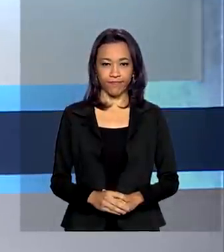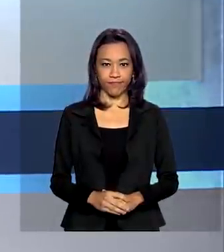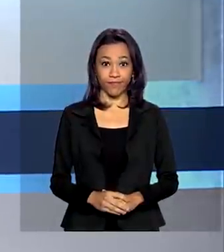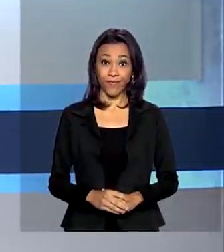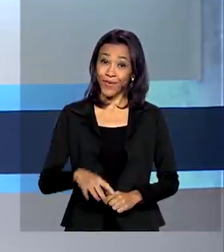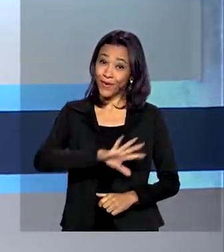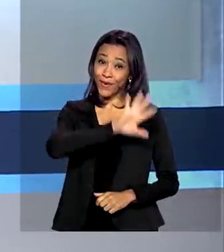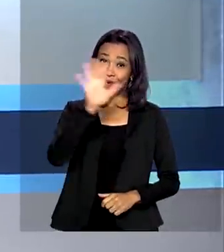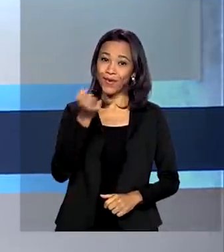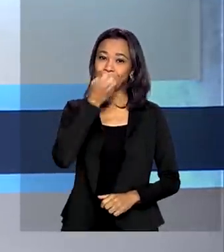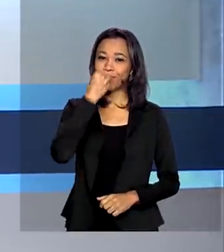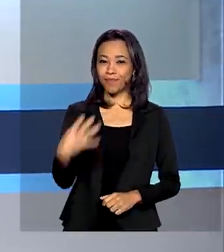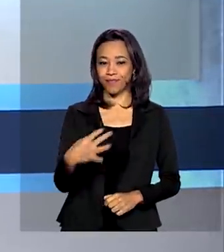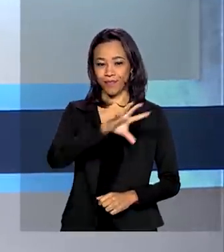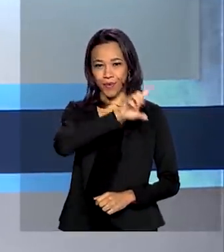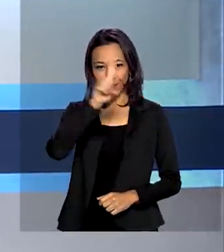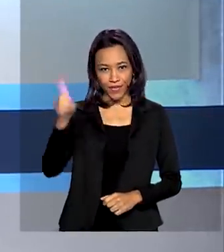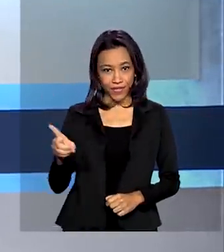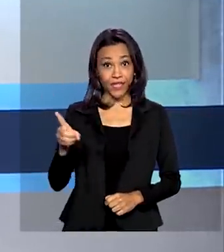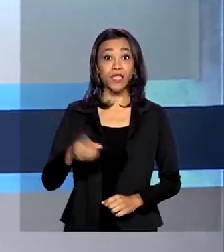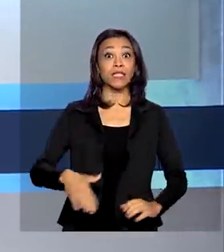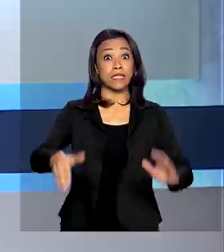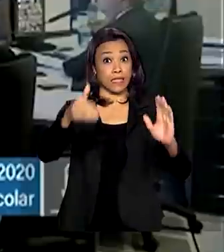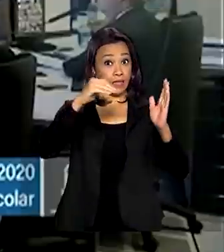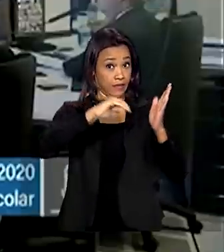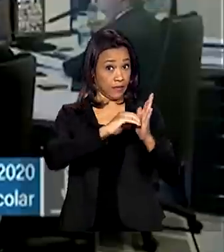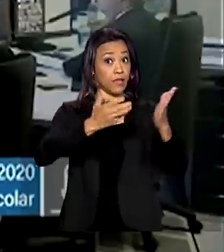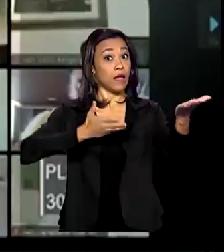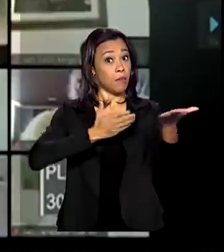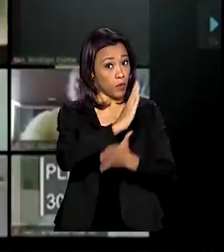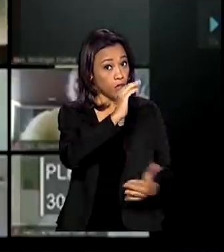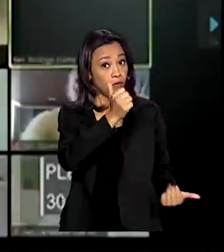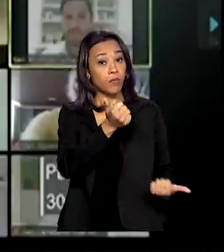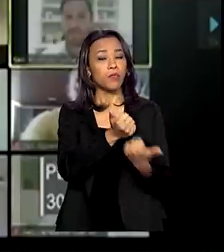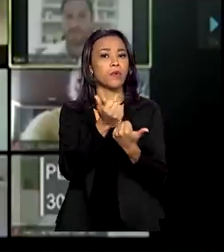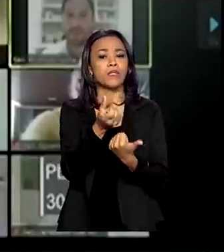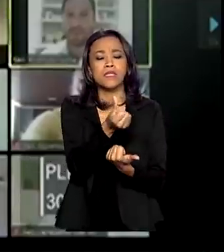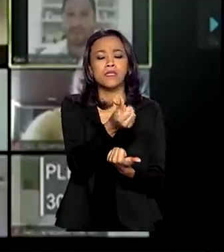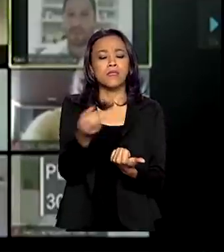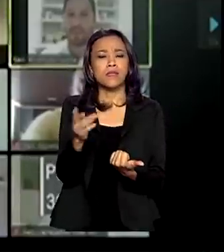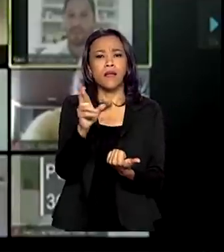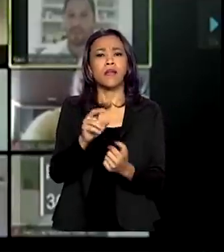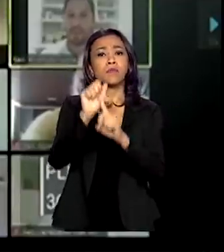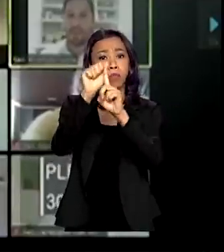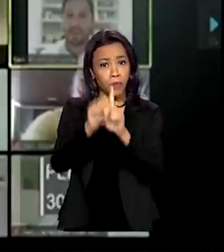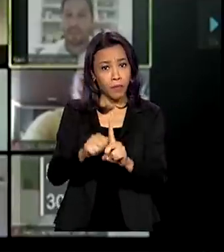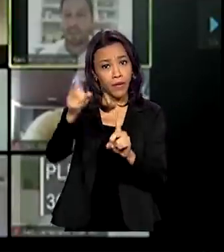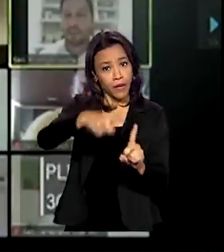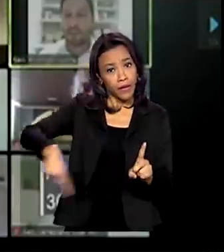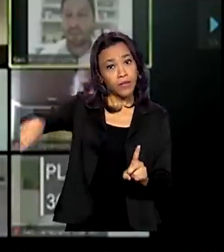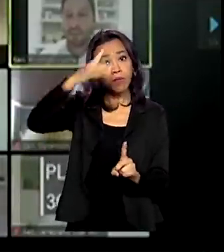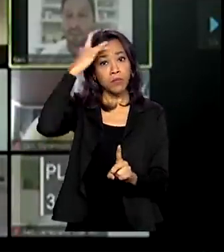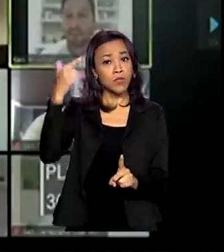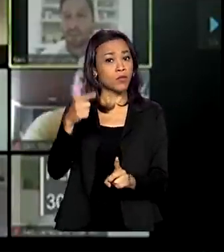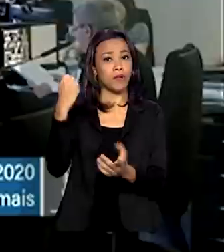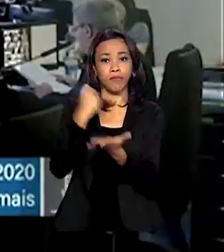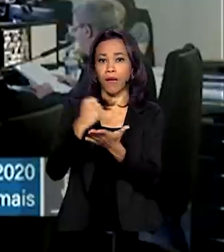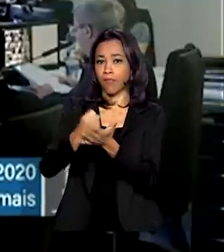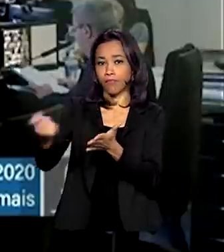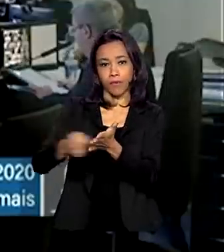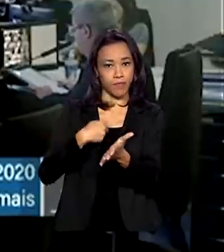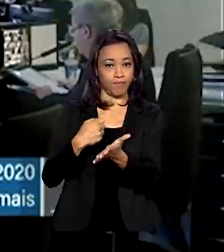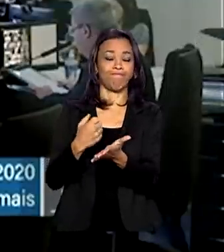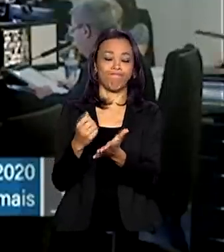Olá, bom dia. Senado aprova auxílio de 600 reais por mês aos trabalhadores informais. O